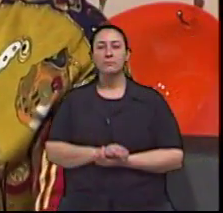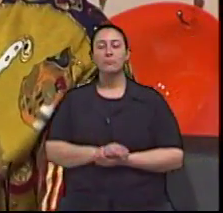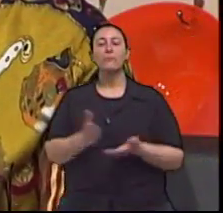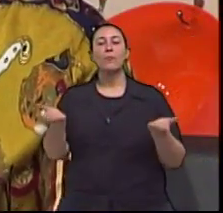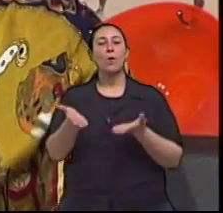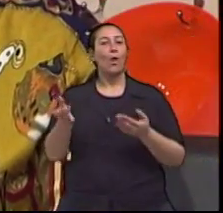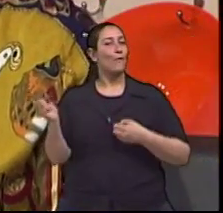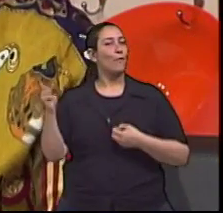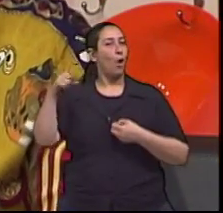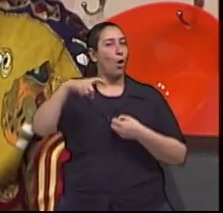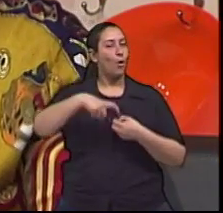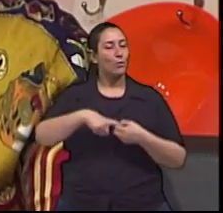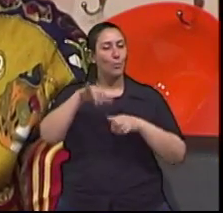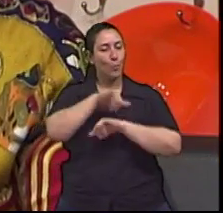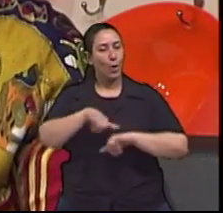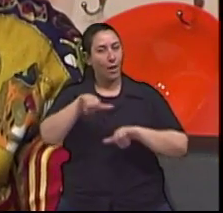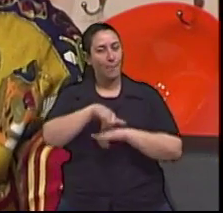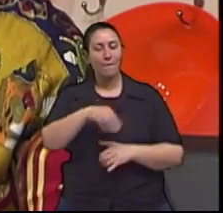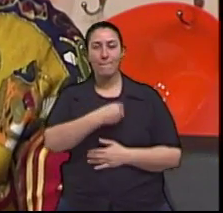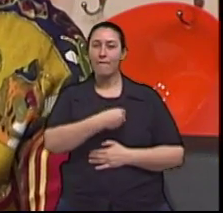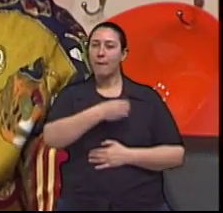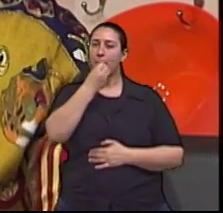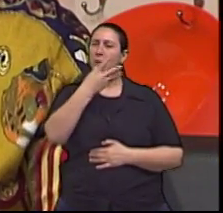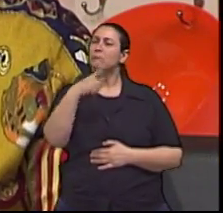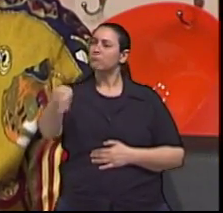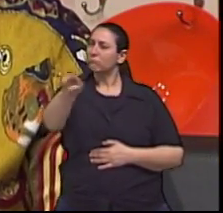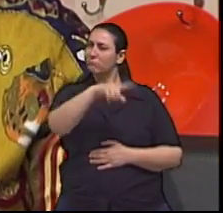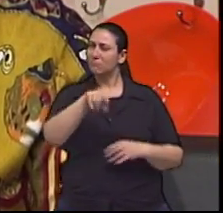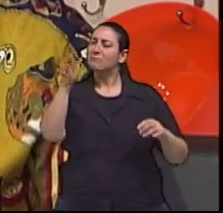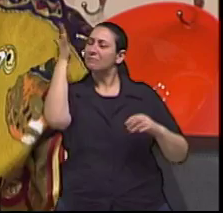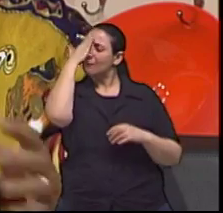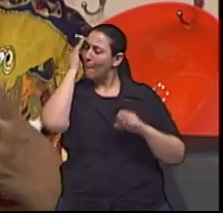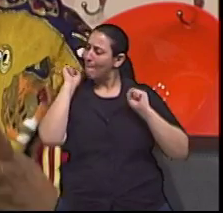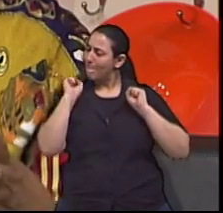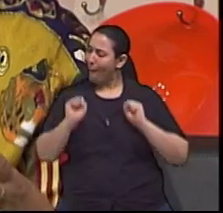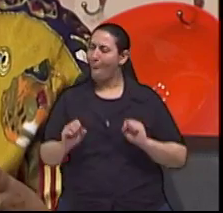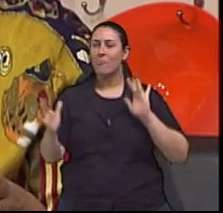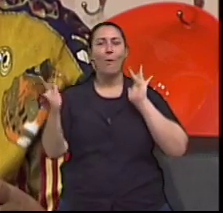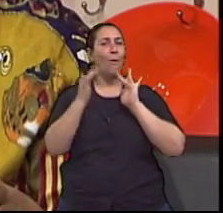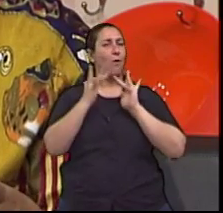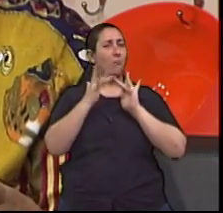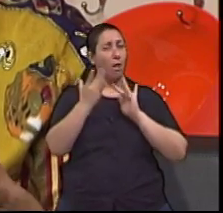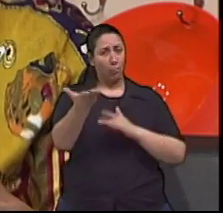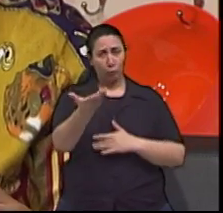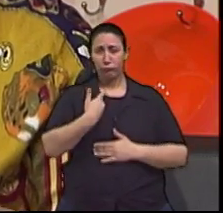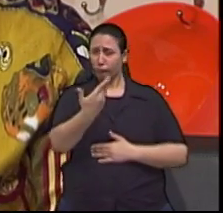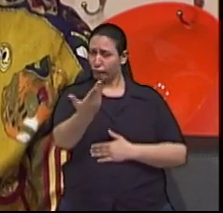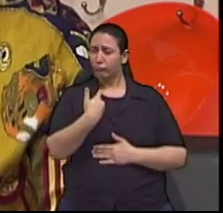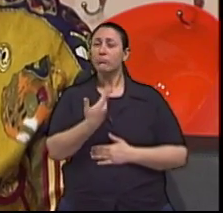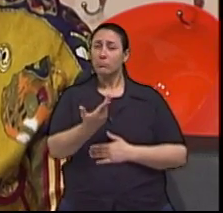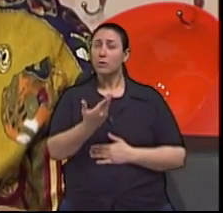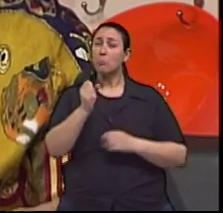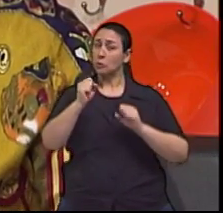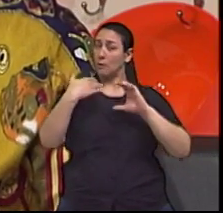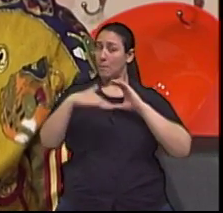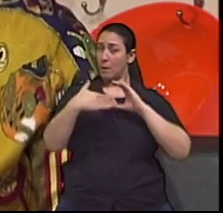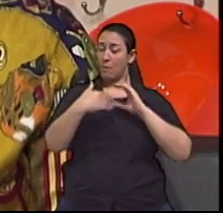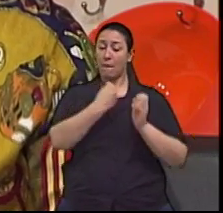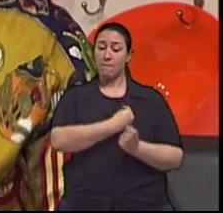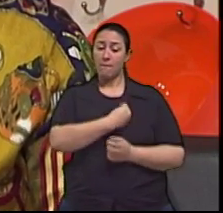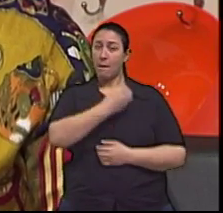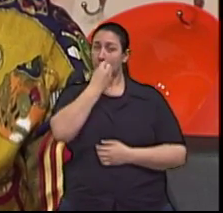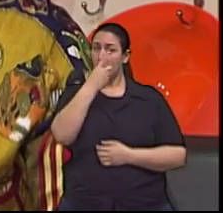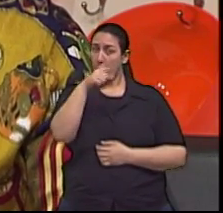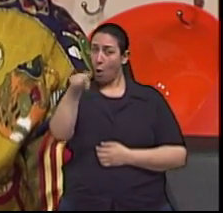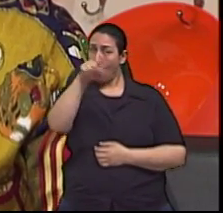Estamos de volta com o nosso Viva Bem e você sabe que pode ter uma conexão direta com a gente através do nosso e-mail vivabem